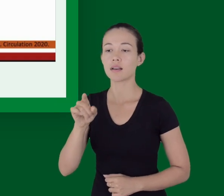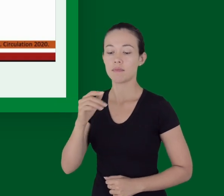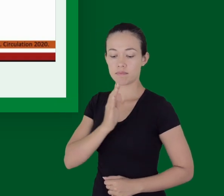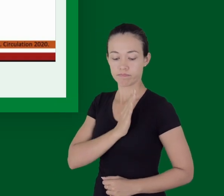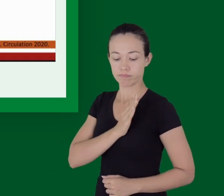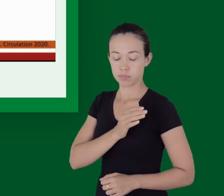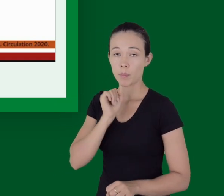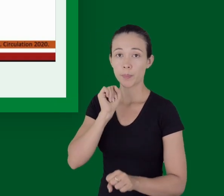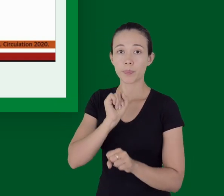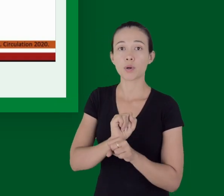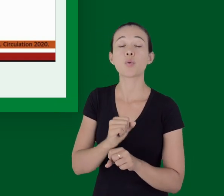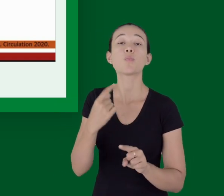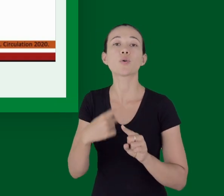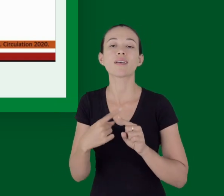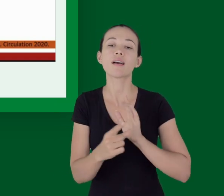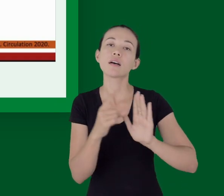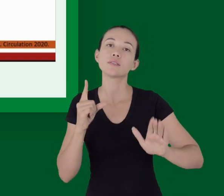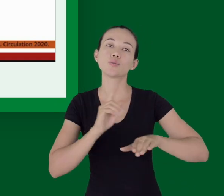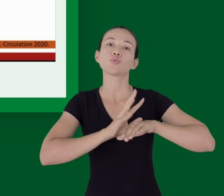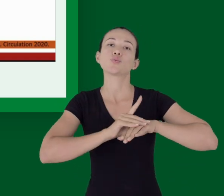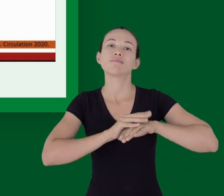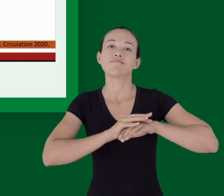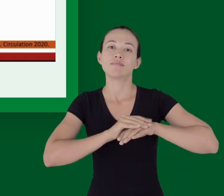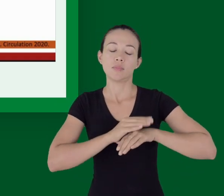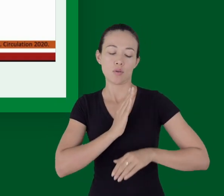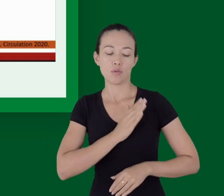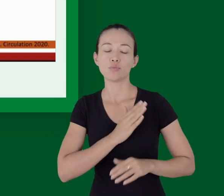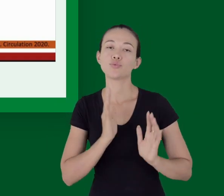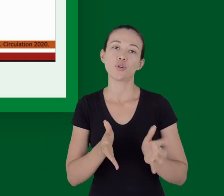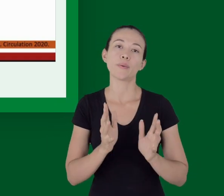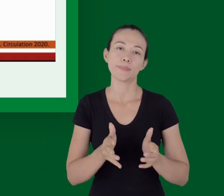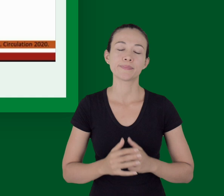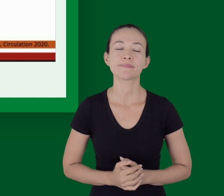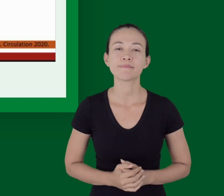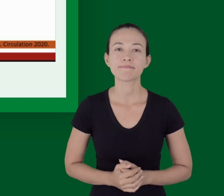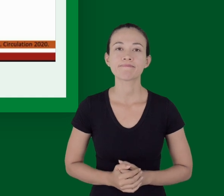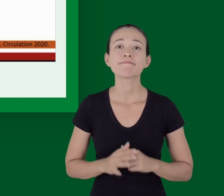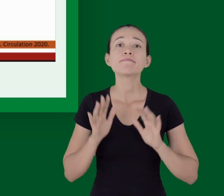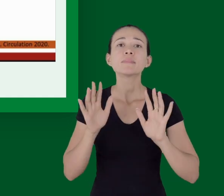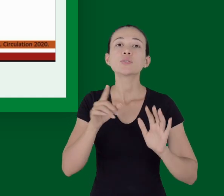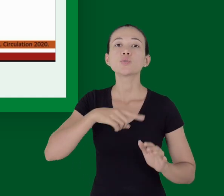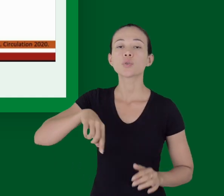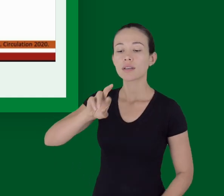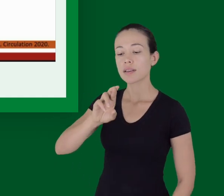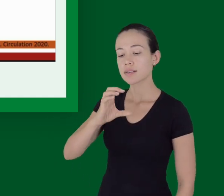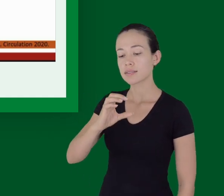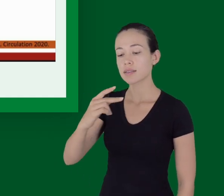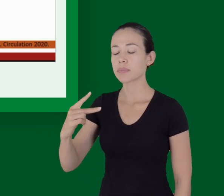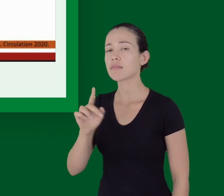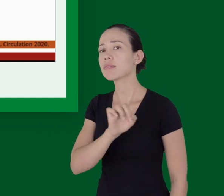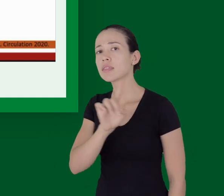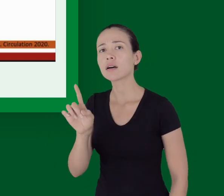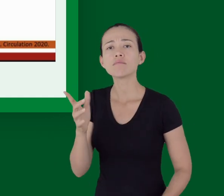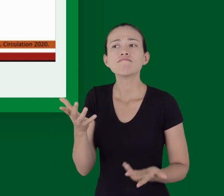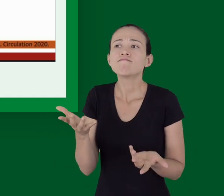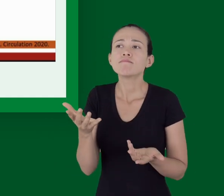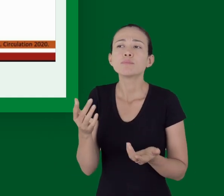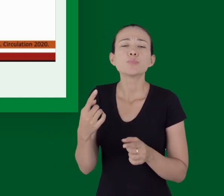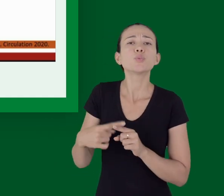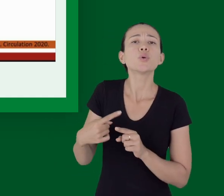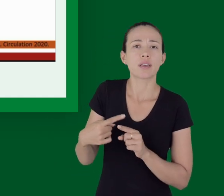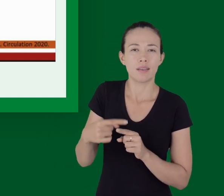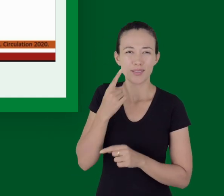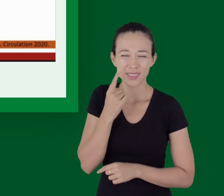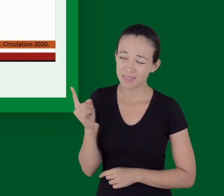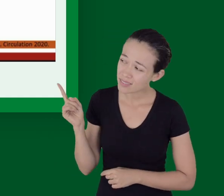Critérios situações em que a não vai realizar a reanimação. O primeiro, situações em que houver perigo para socorrista, então,